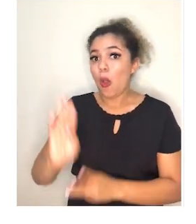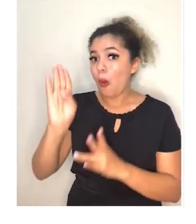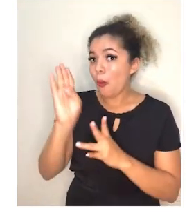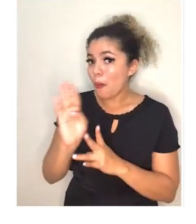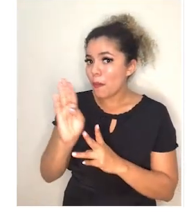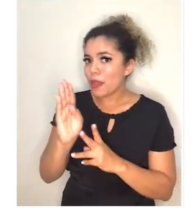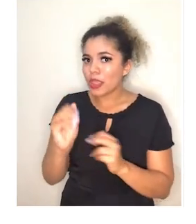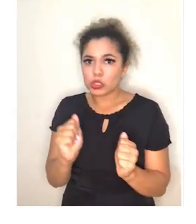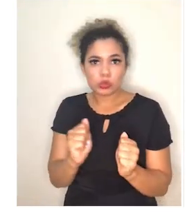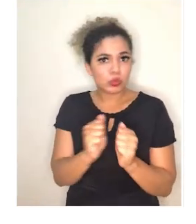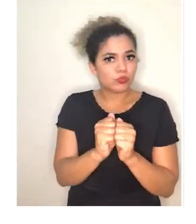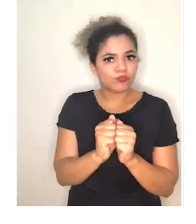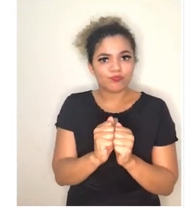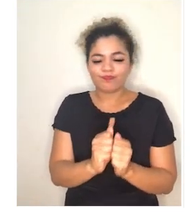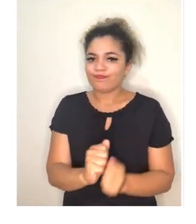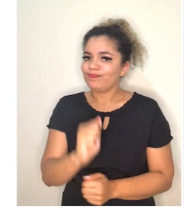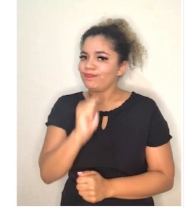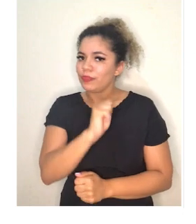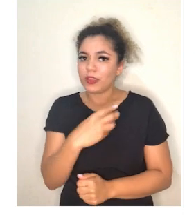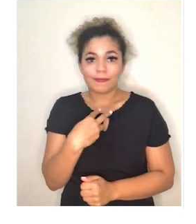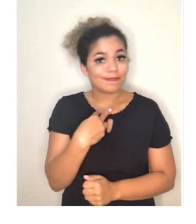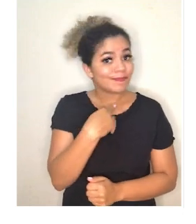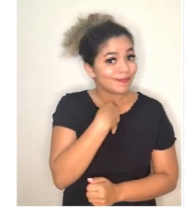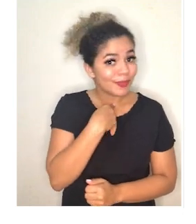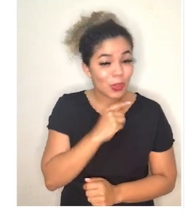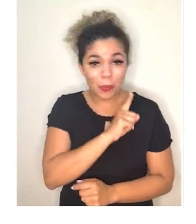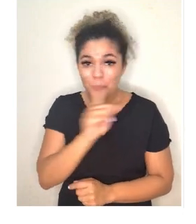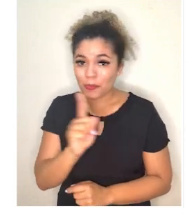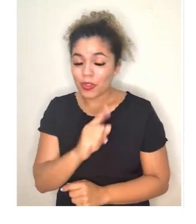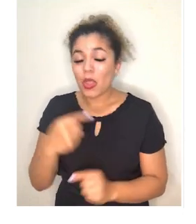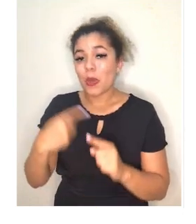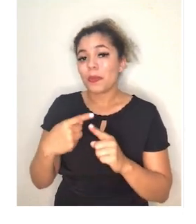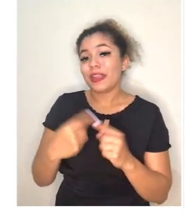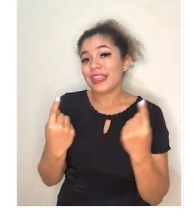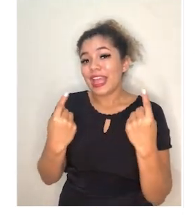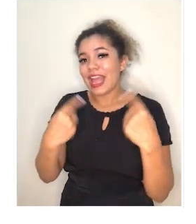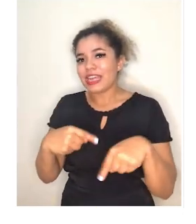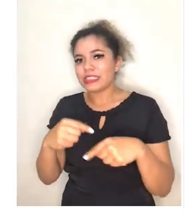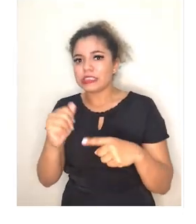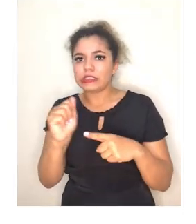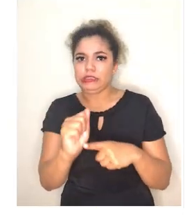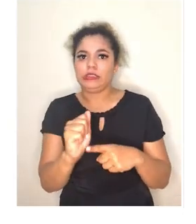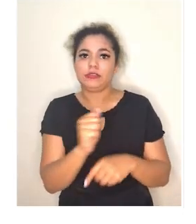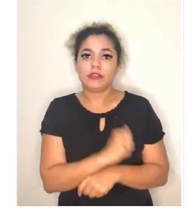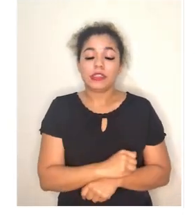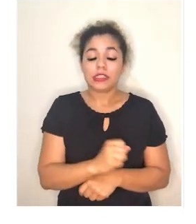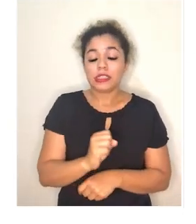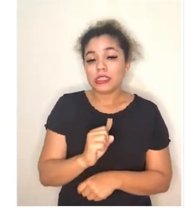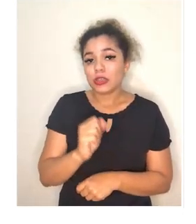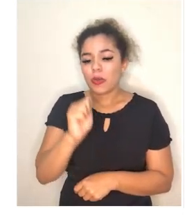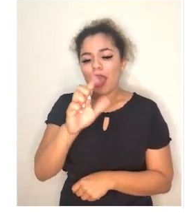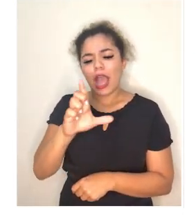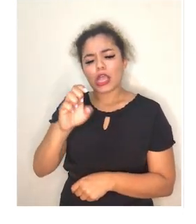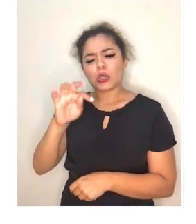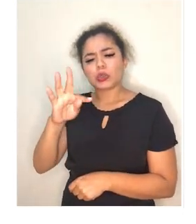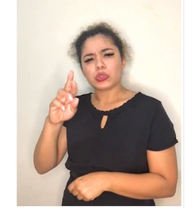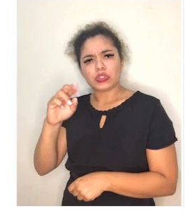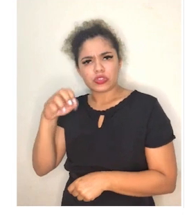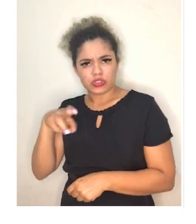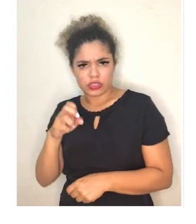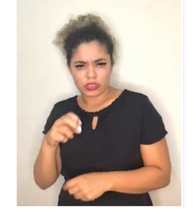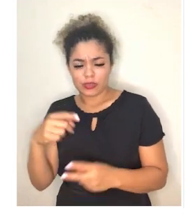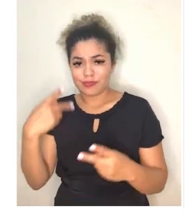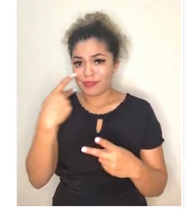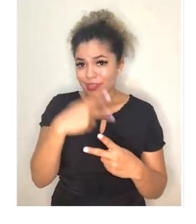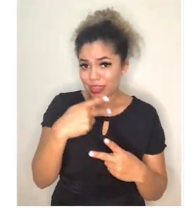que em seu plasma possui a aglutinina anti-A, que reage com o aglutinogênio das hemácias do tipo